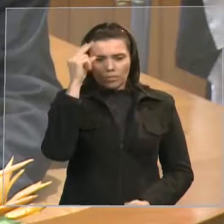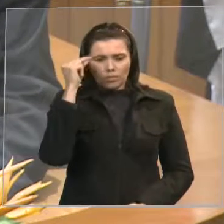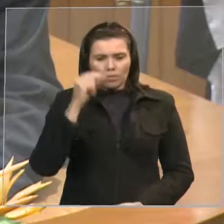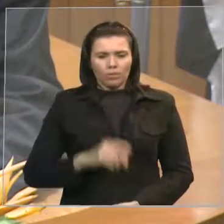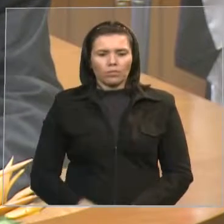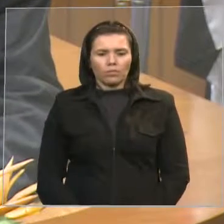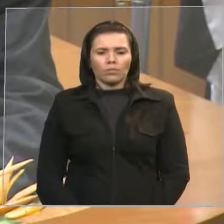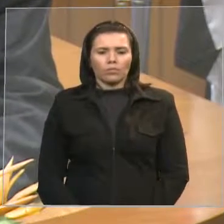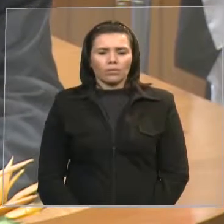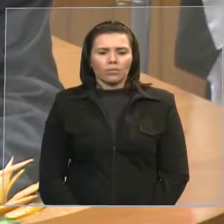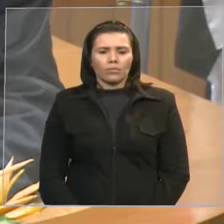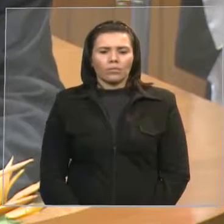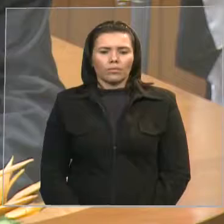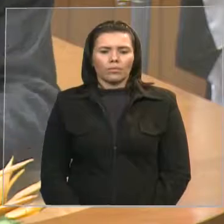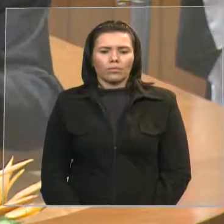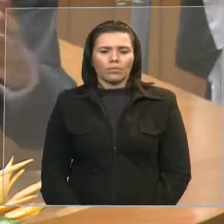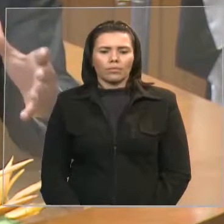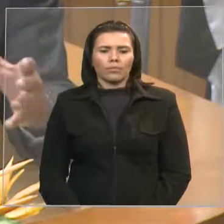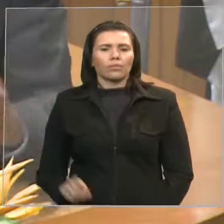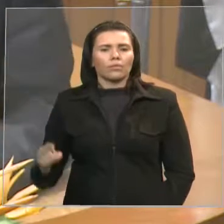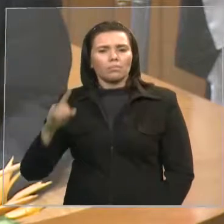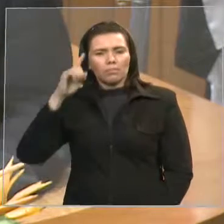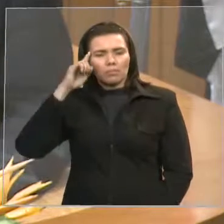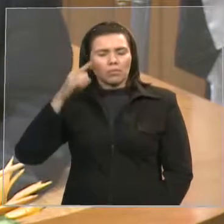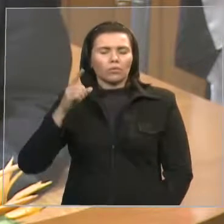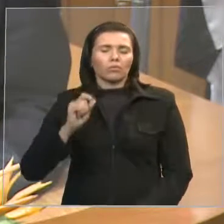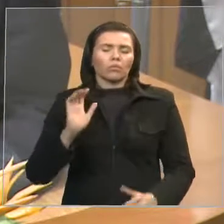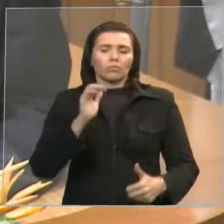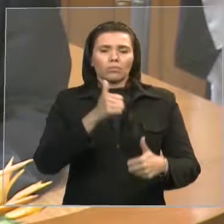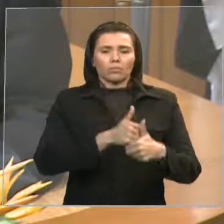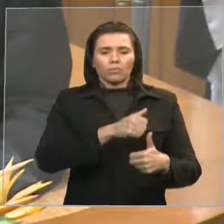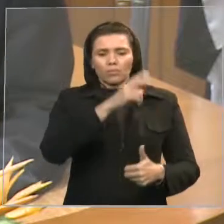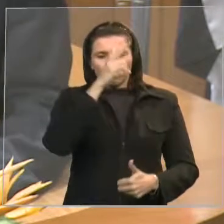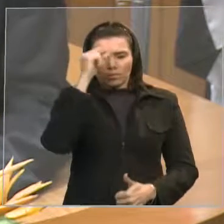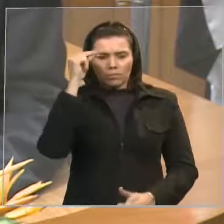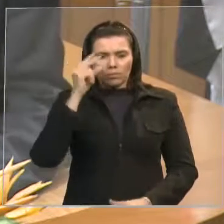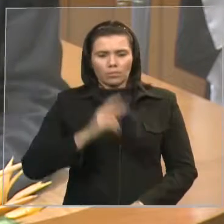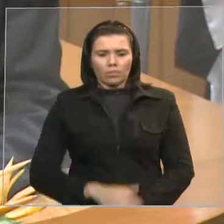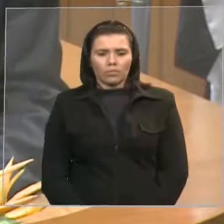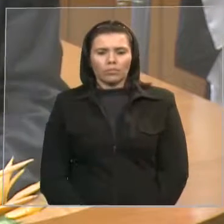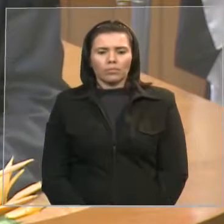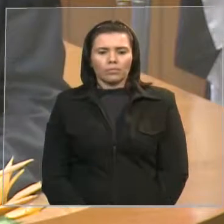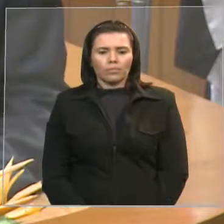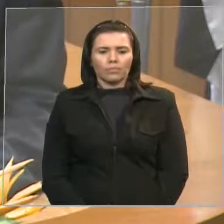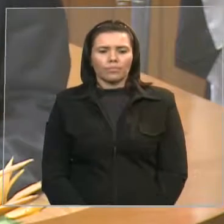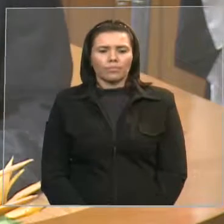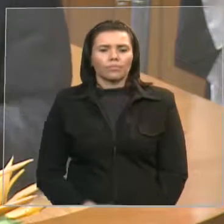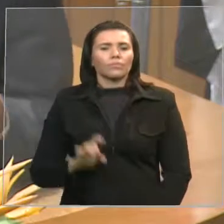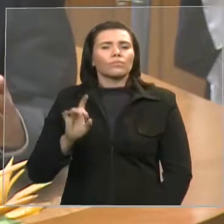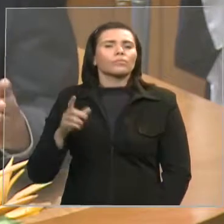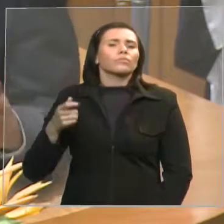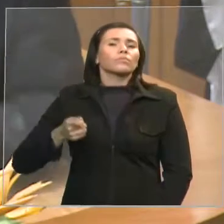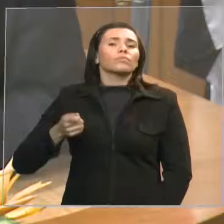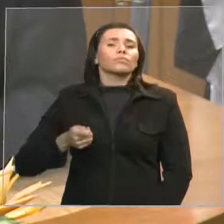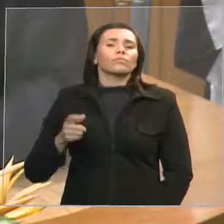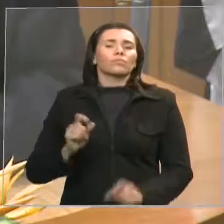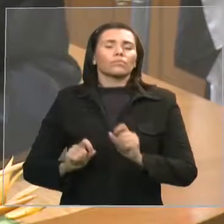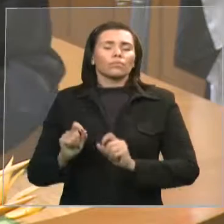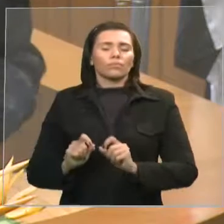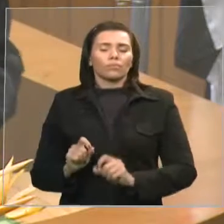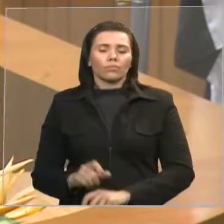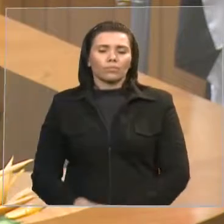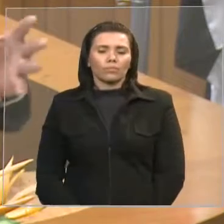só exigiu que fosse feito só exigiu que fosse feito